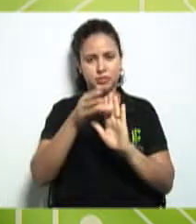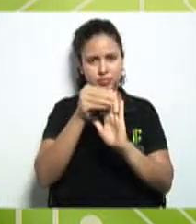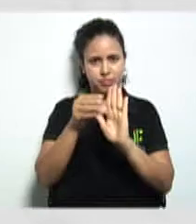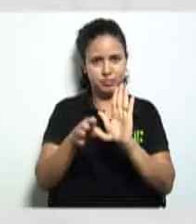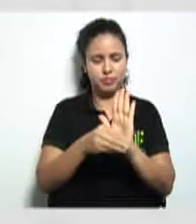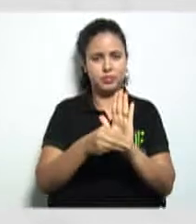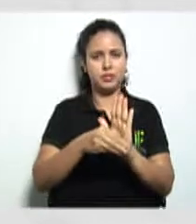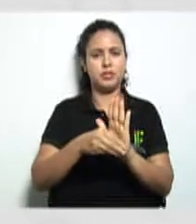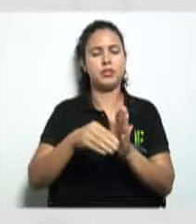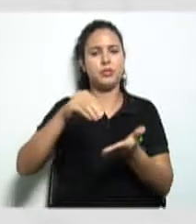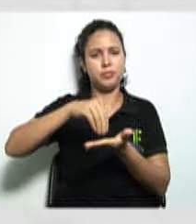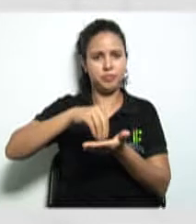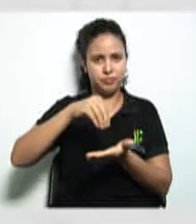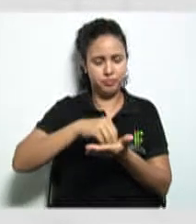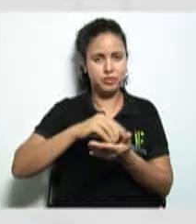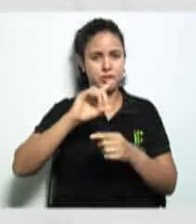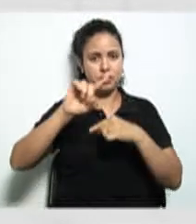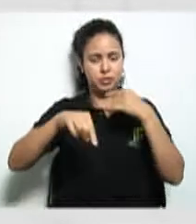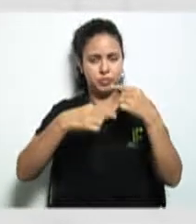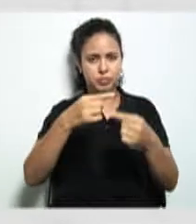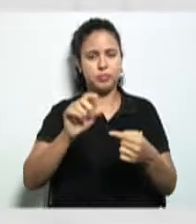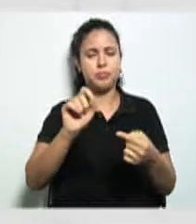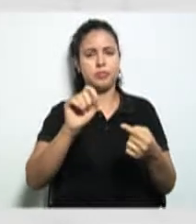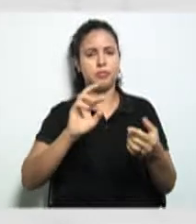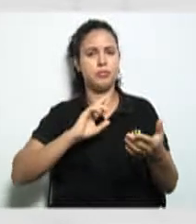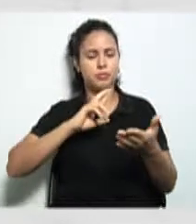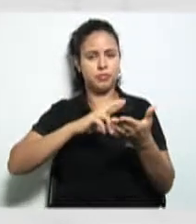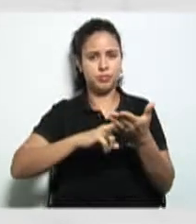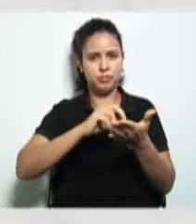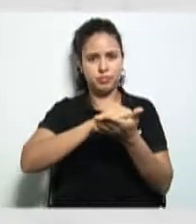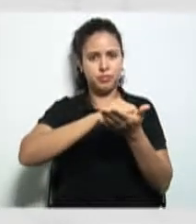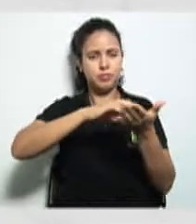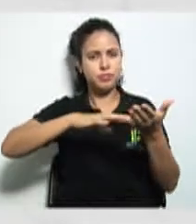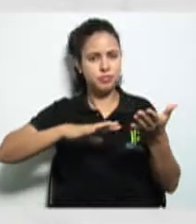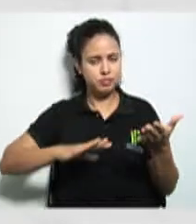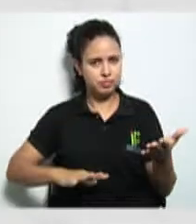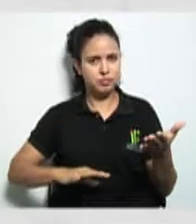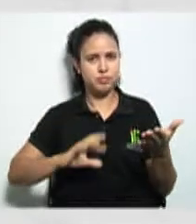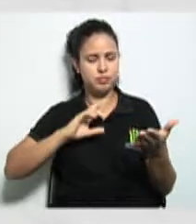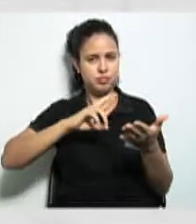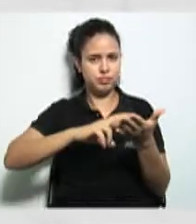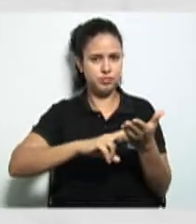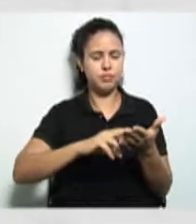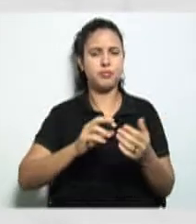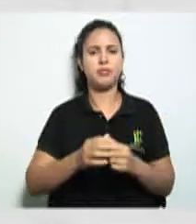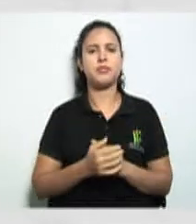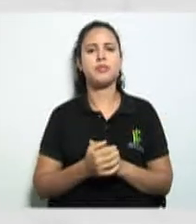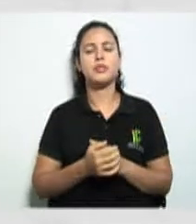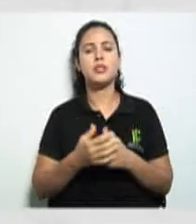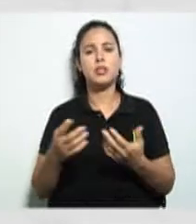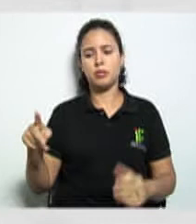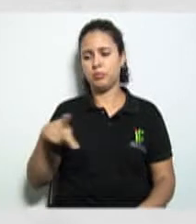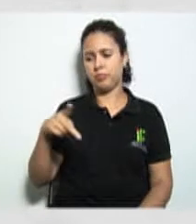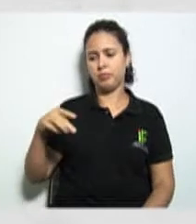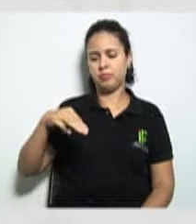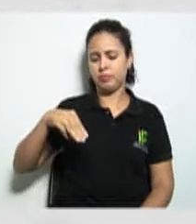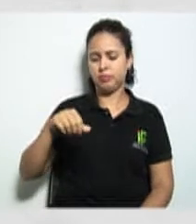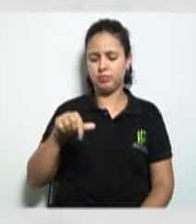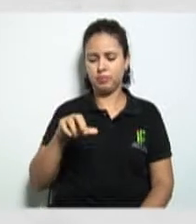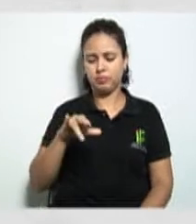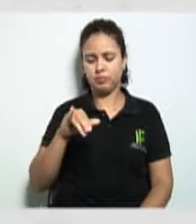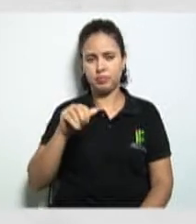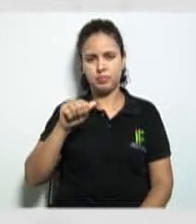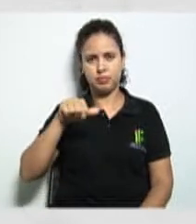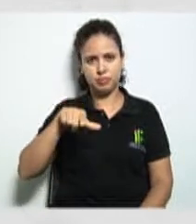ficou faltando aqui e depois nós vamos partir para a correção das nossas atividades aí a professora Maria Alva vai fazer essa